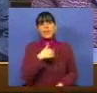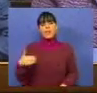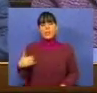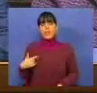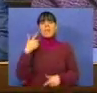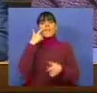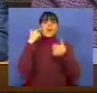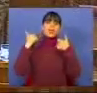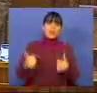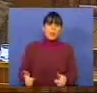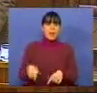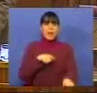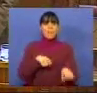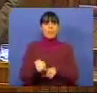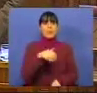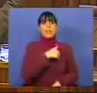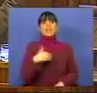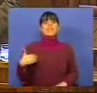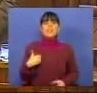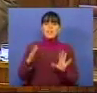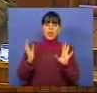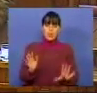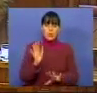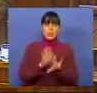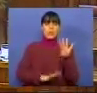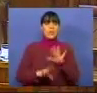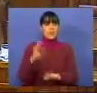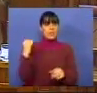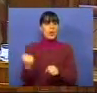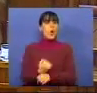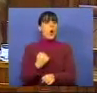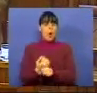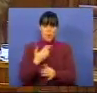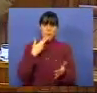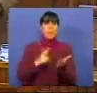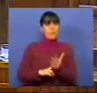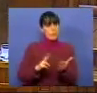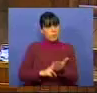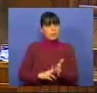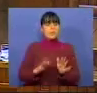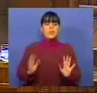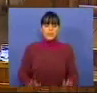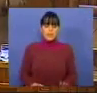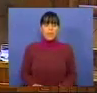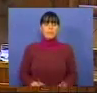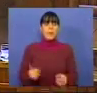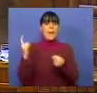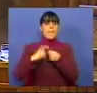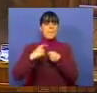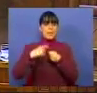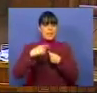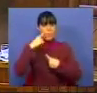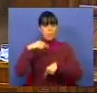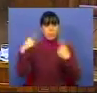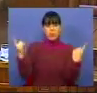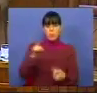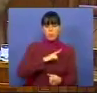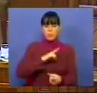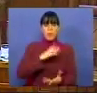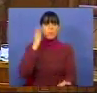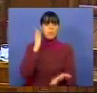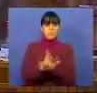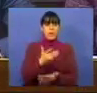Veja bem a política de saúde. Estão a ser feitas obras, é verdade. Há parcerias público-privada até